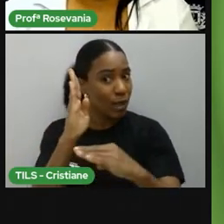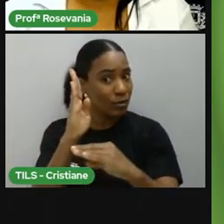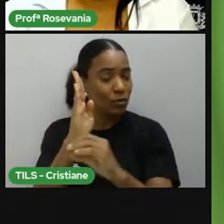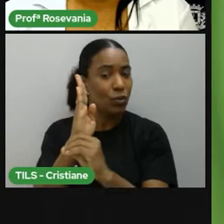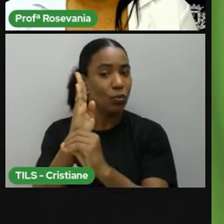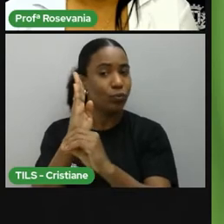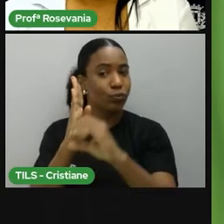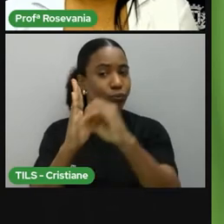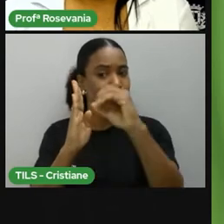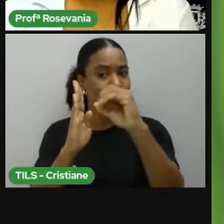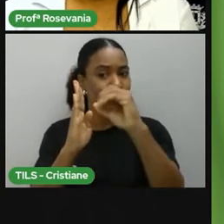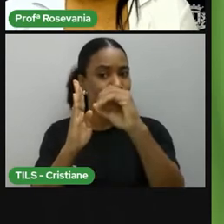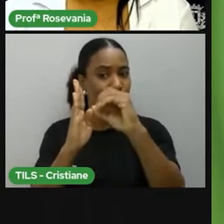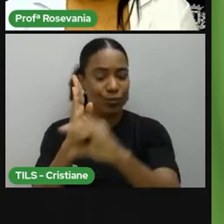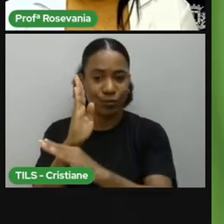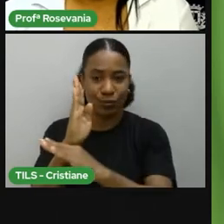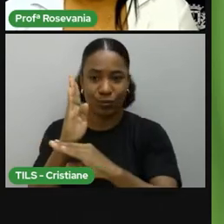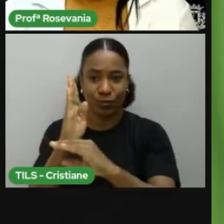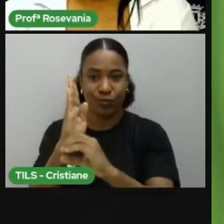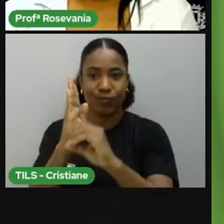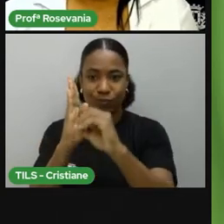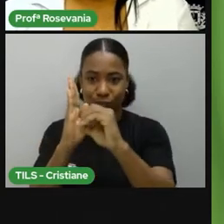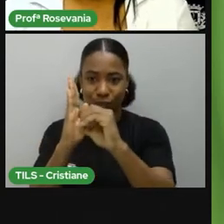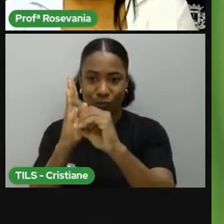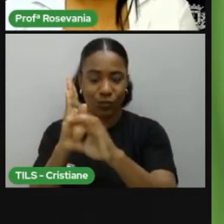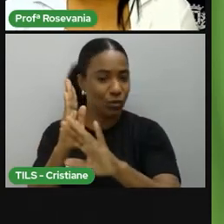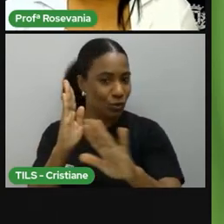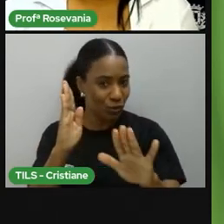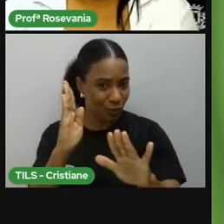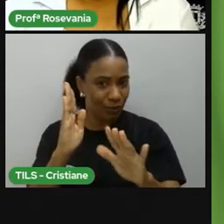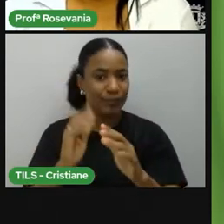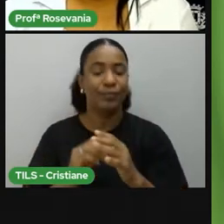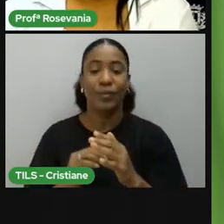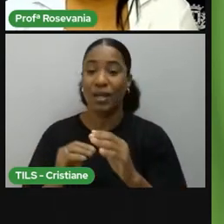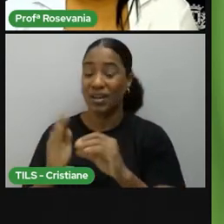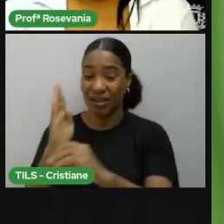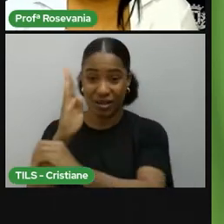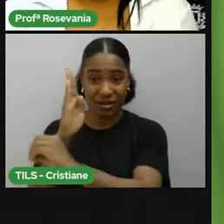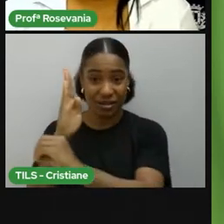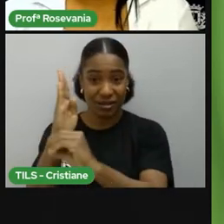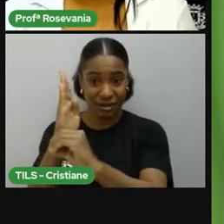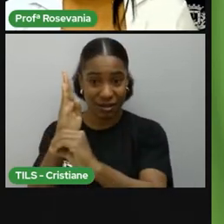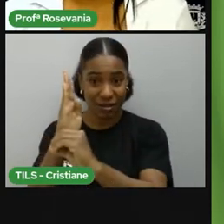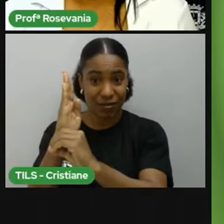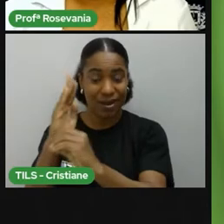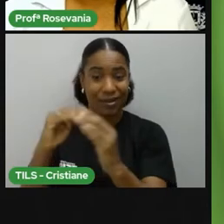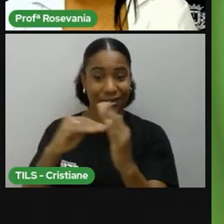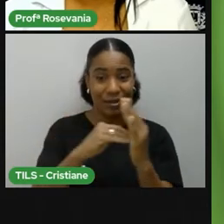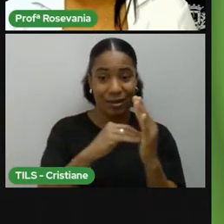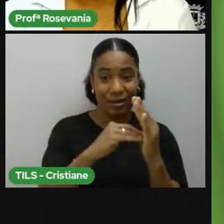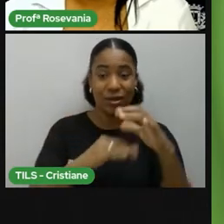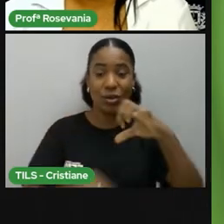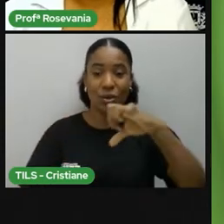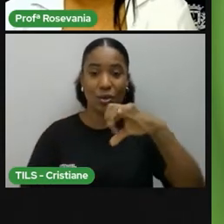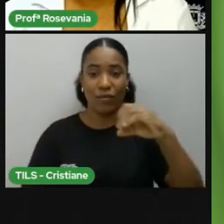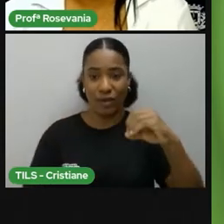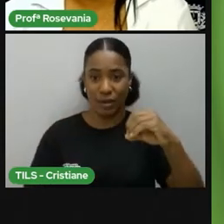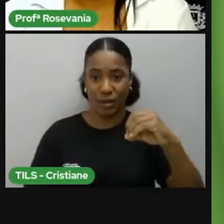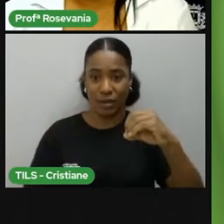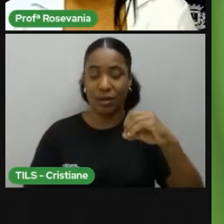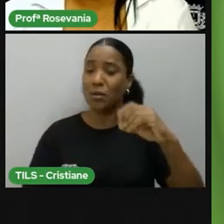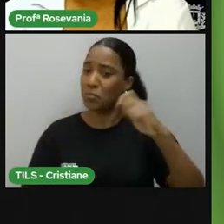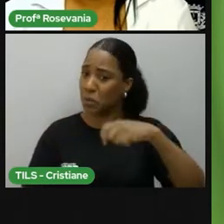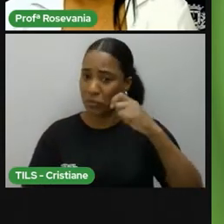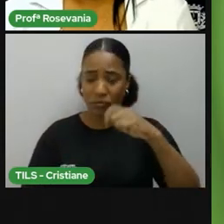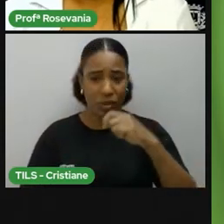tracinho embaixo, está vendo? Então, eu tenho aqui de zero a 90 graus, tanto faz para o polo norte, quanto